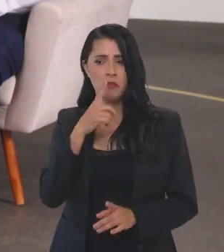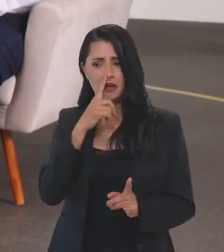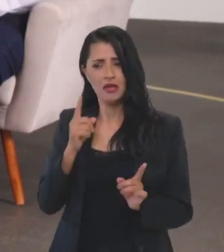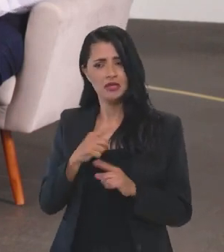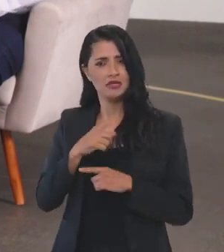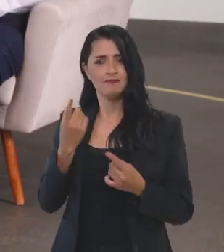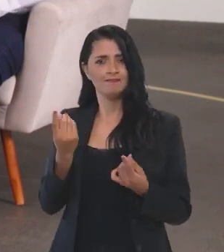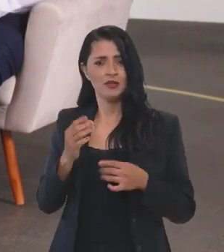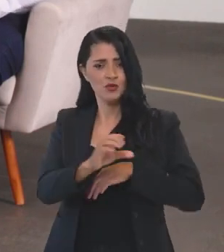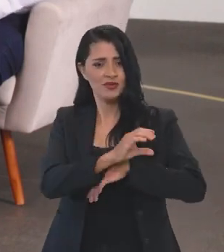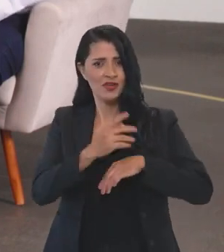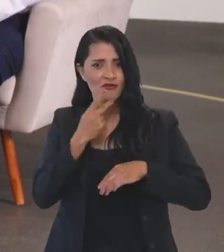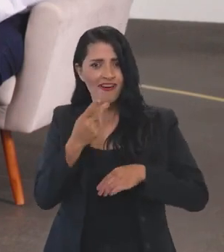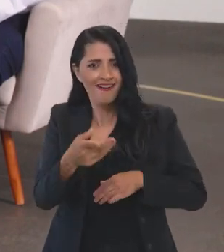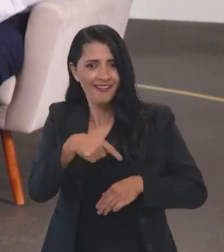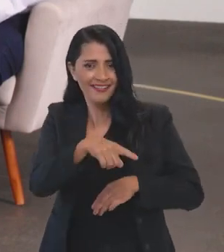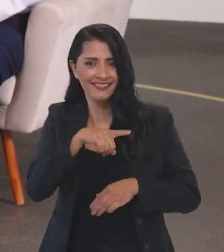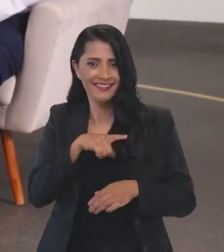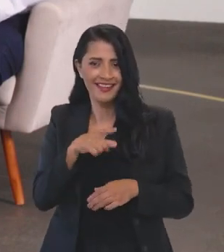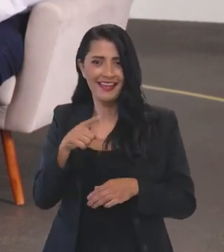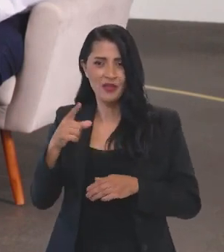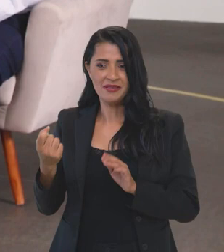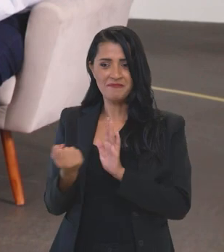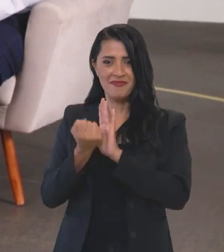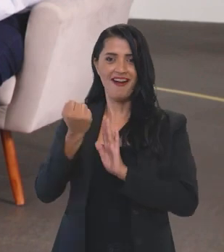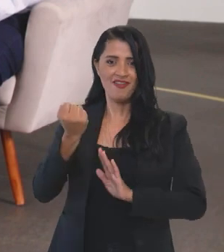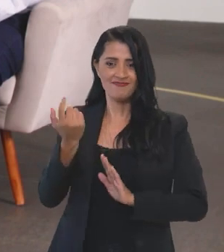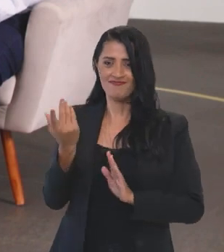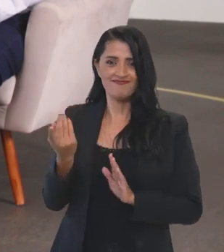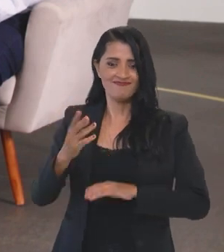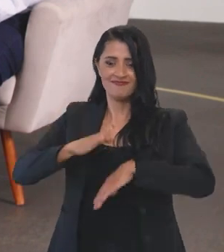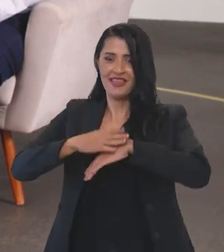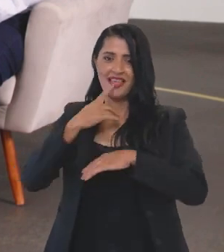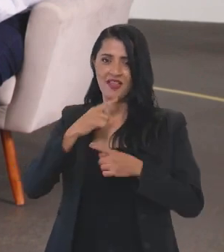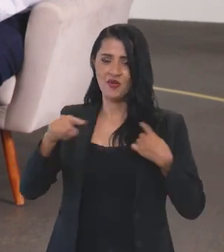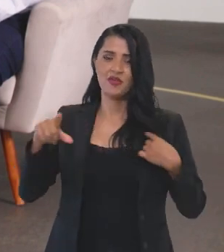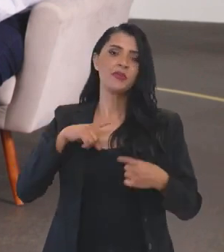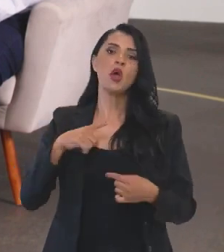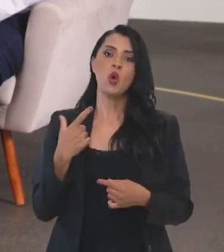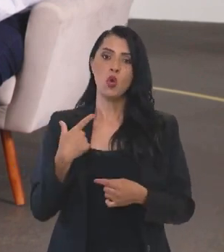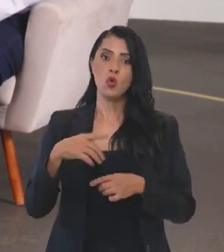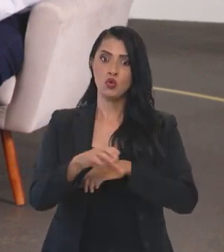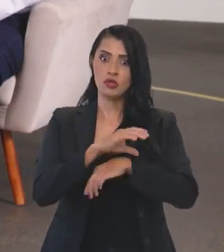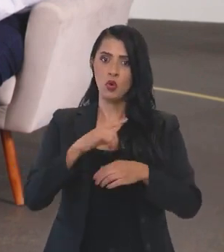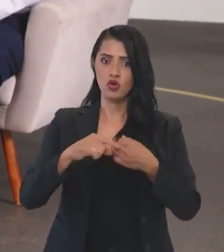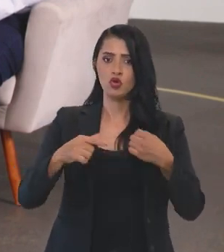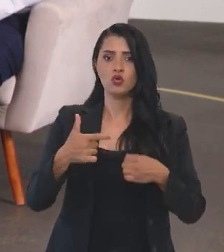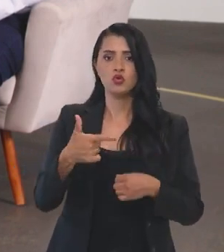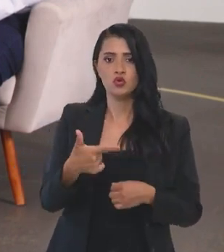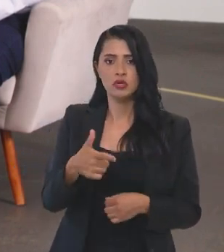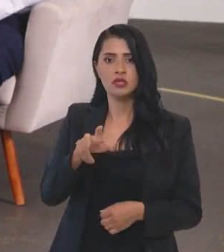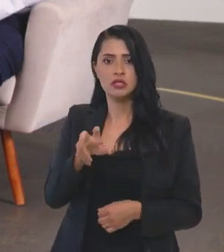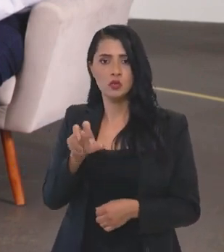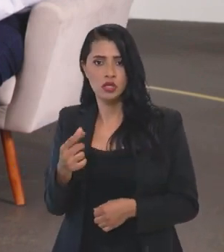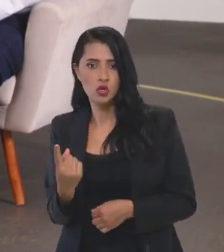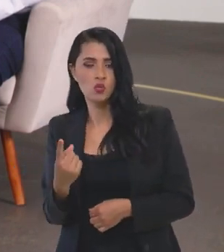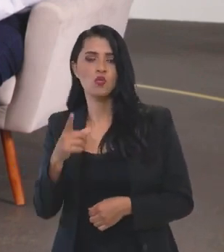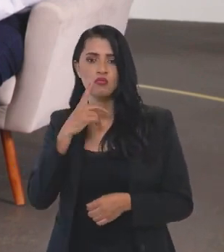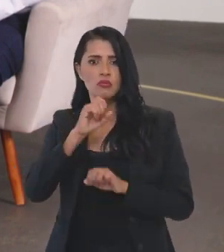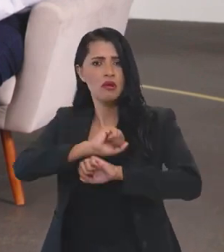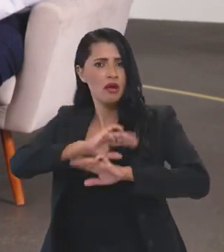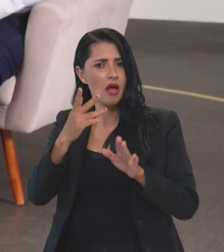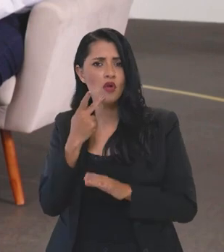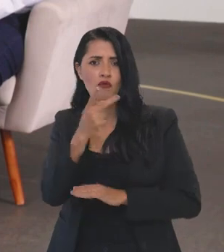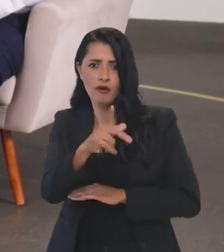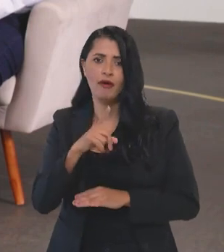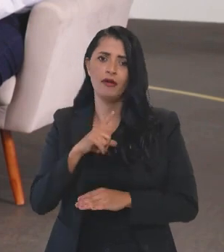contradição à nossa Constituição. que a nossa Constituição, do artigo 231, ele fala de